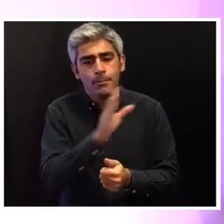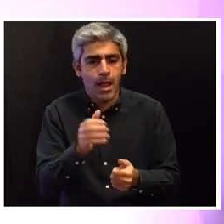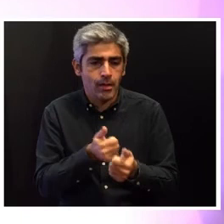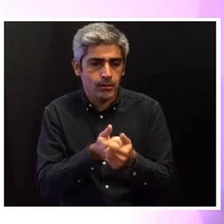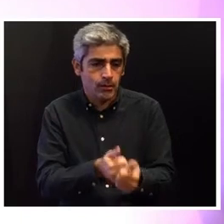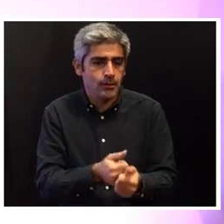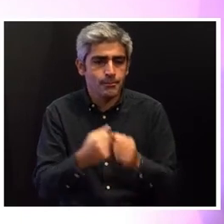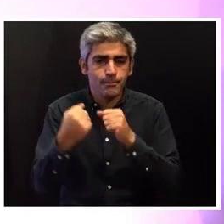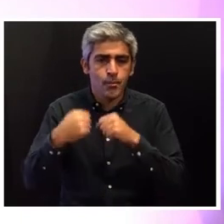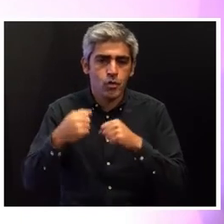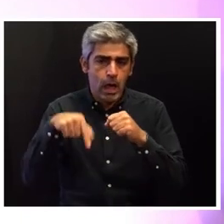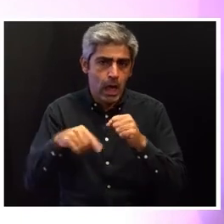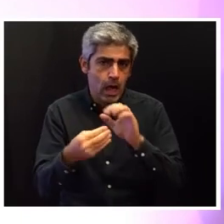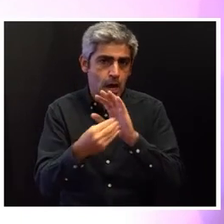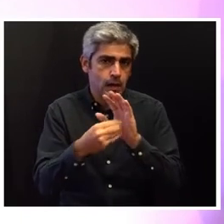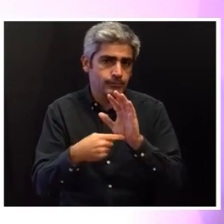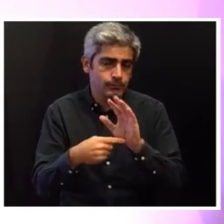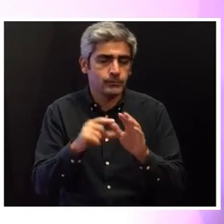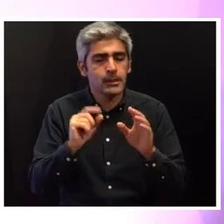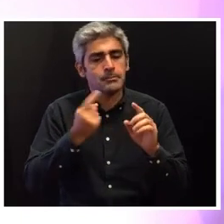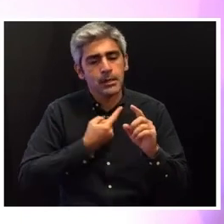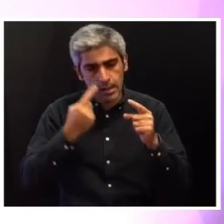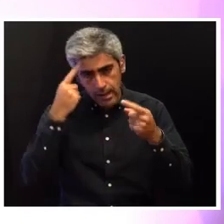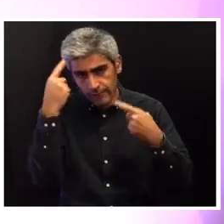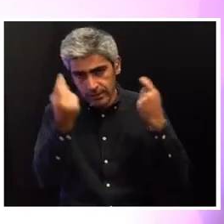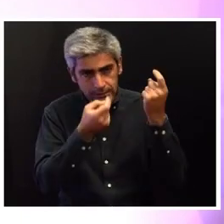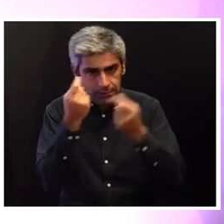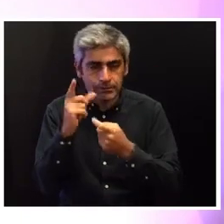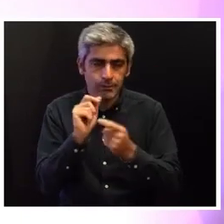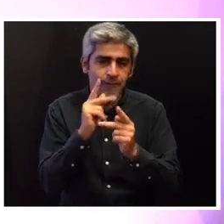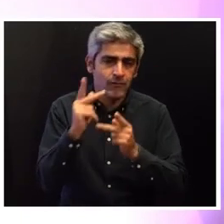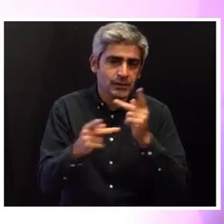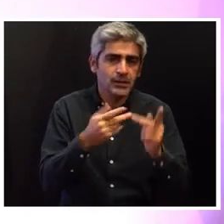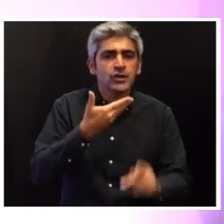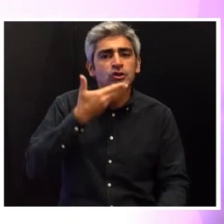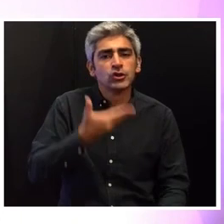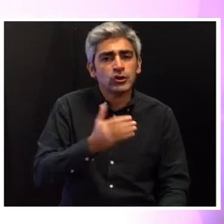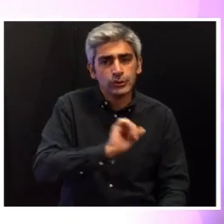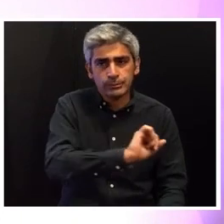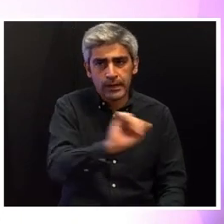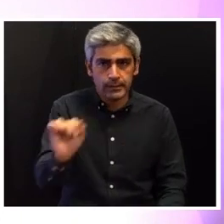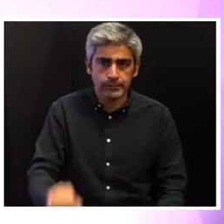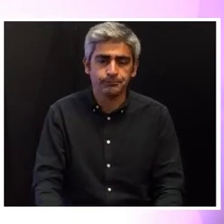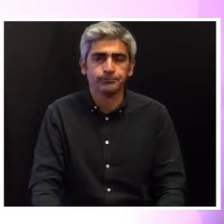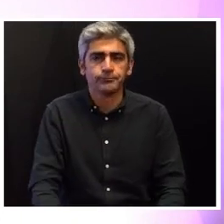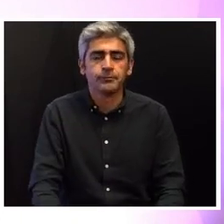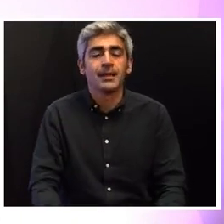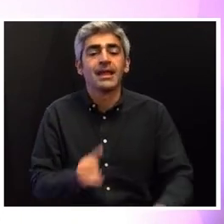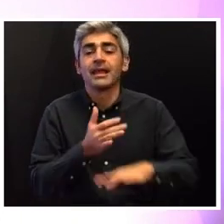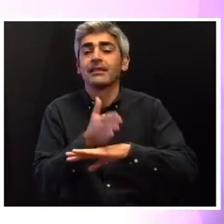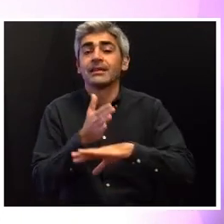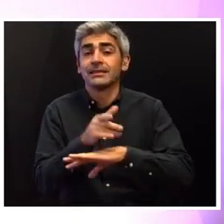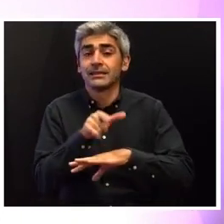protocoladas, de reflexão e de avaliação da experiência. Uma intervenção